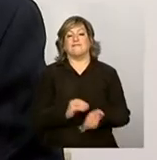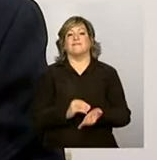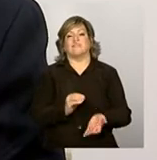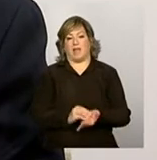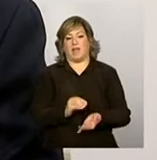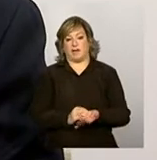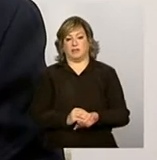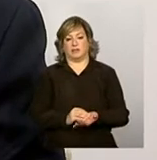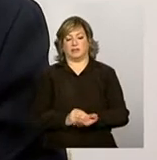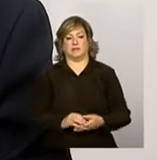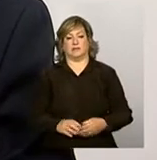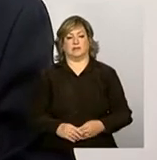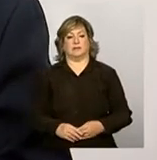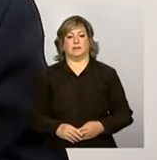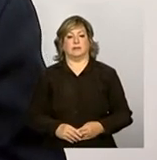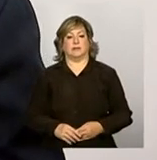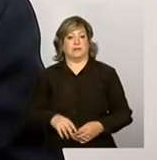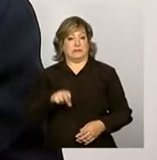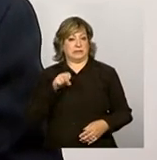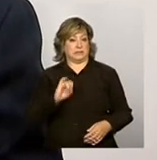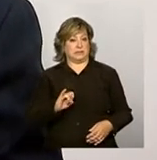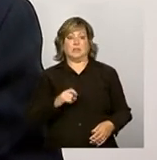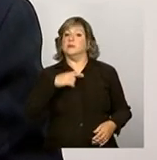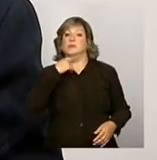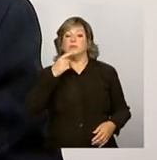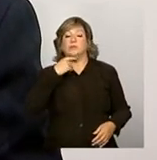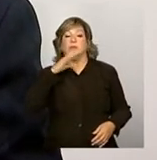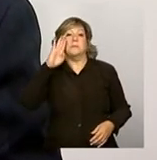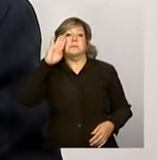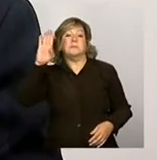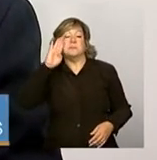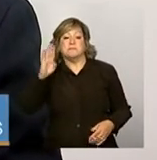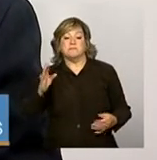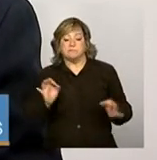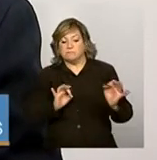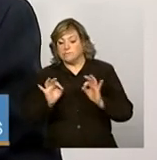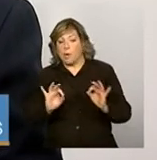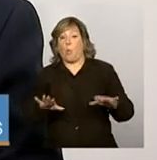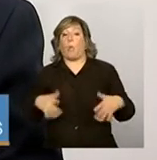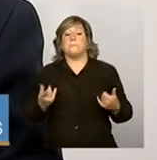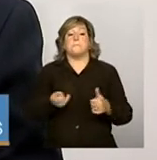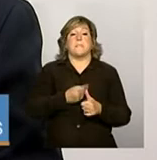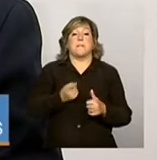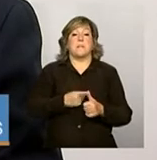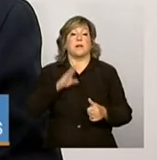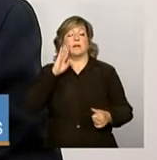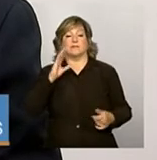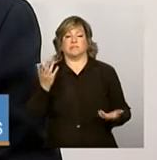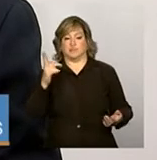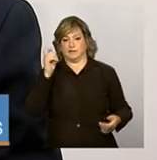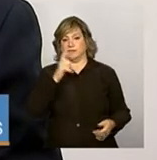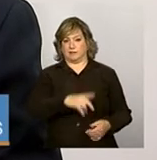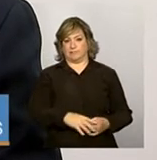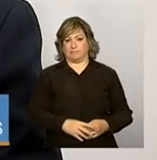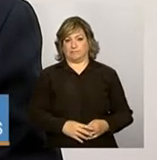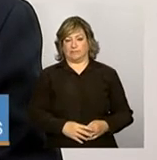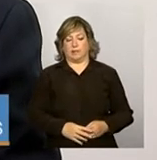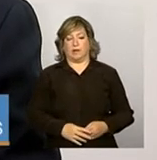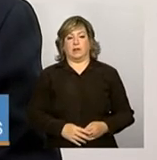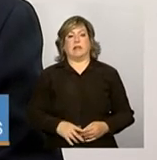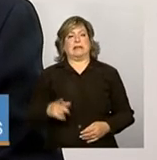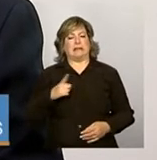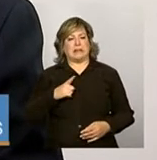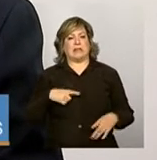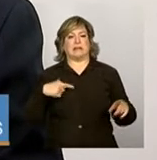né? Então, se você não consegue priorizar, né, fica difícil. A gente tem aí um trabalho de busca